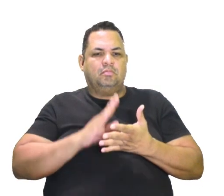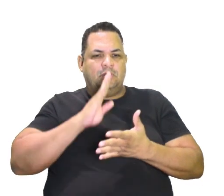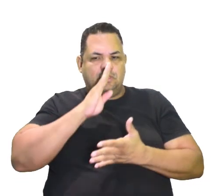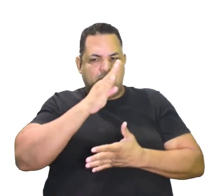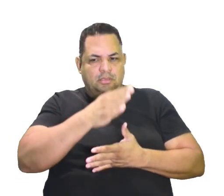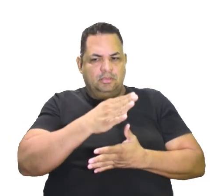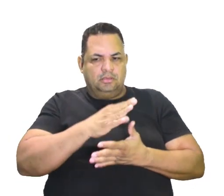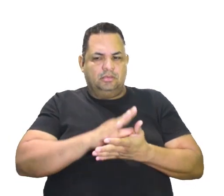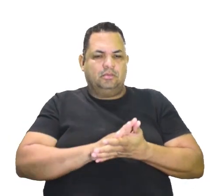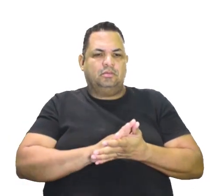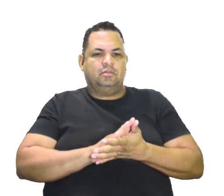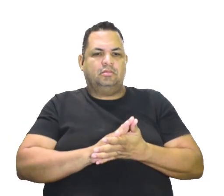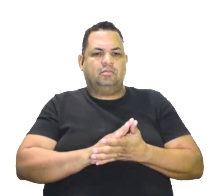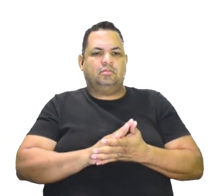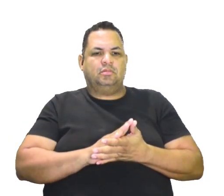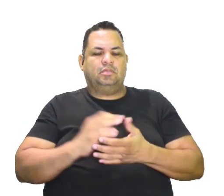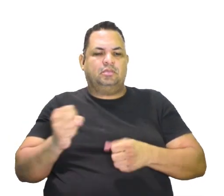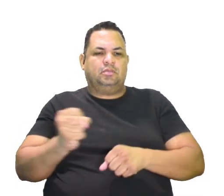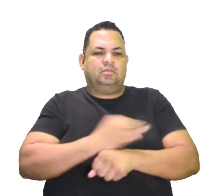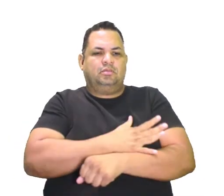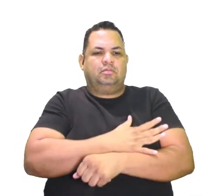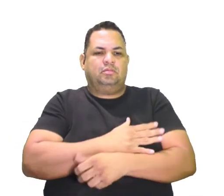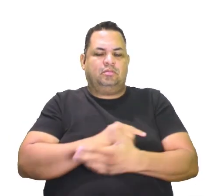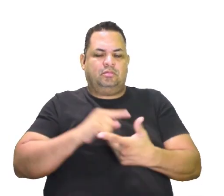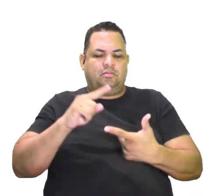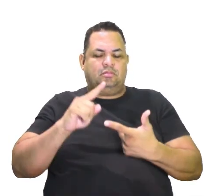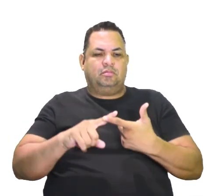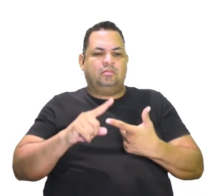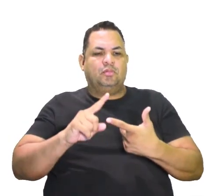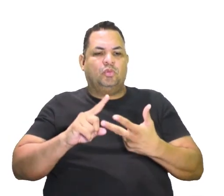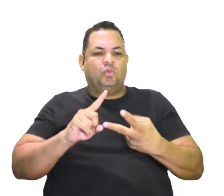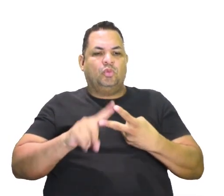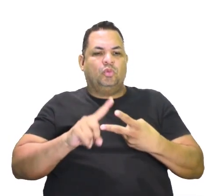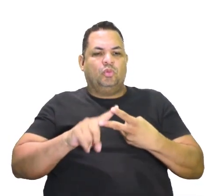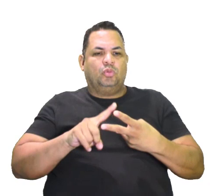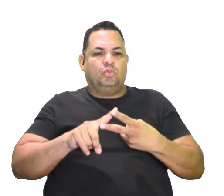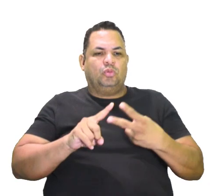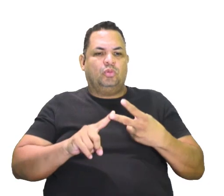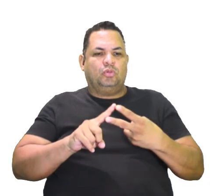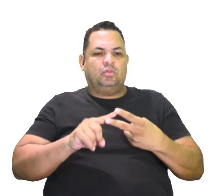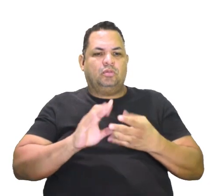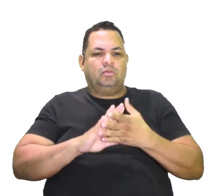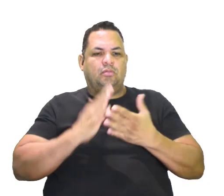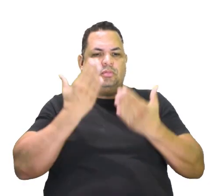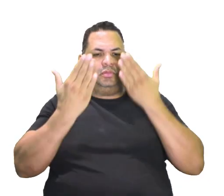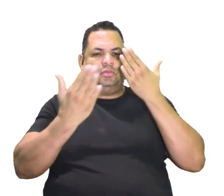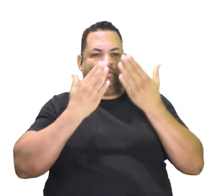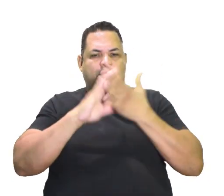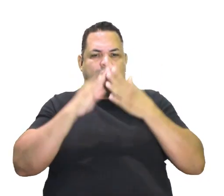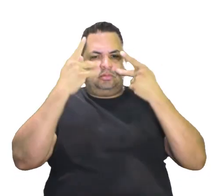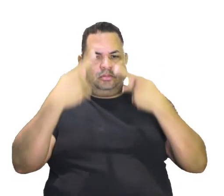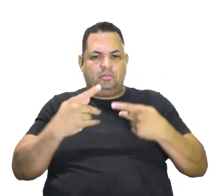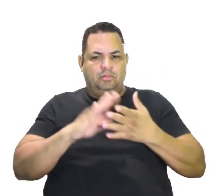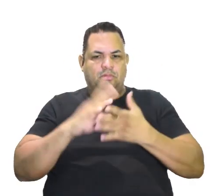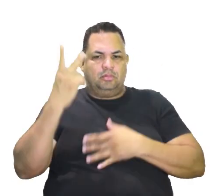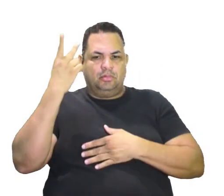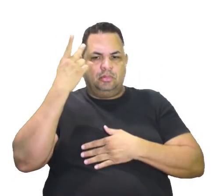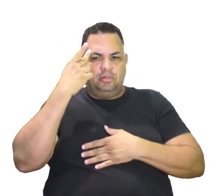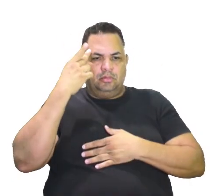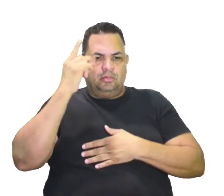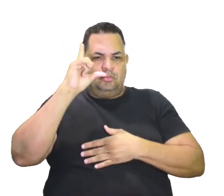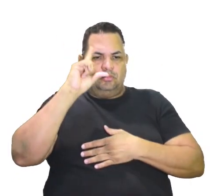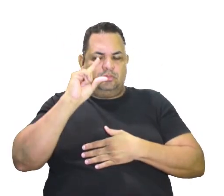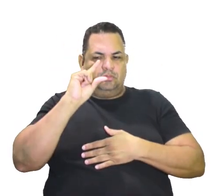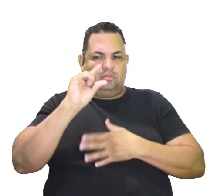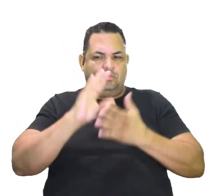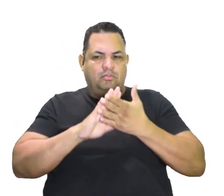das emoções. Dois, a psicologia humana e a natureza eram